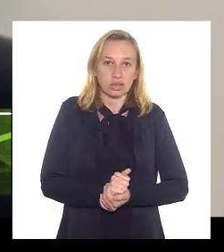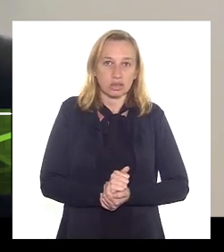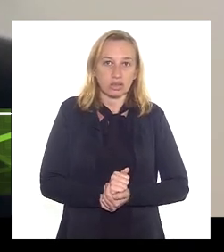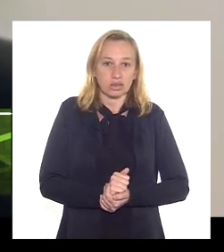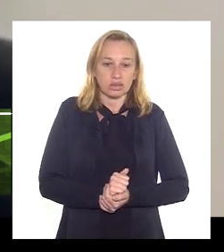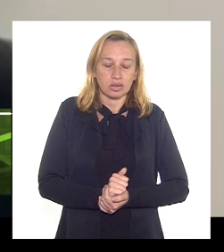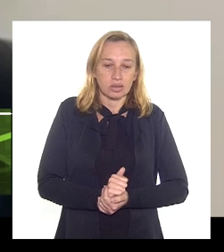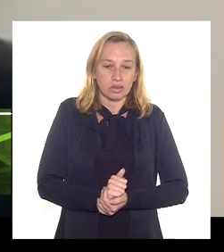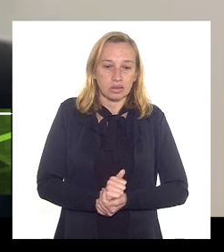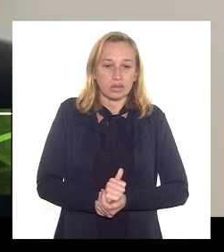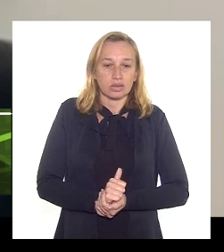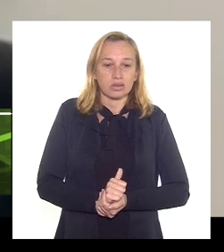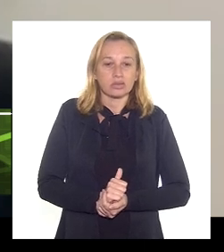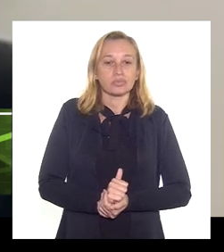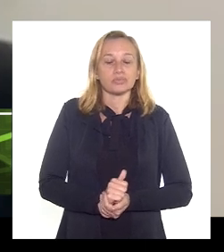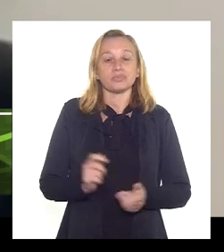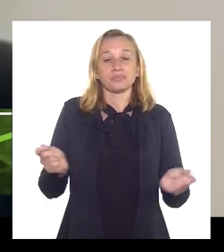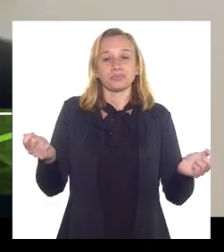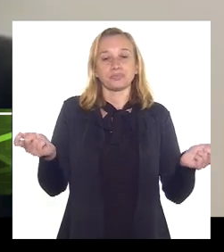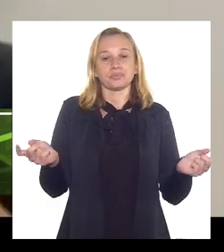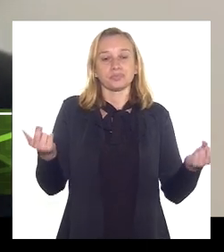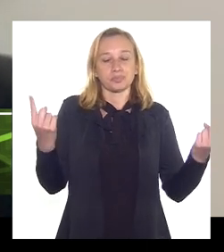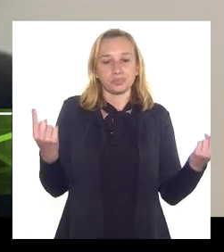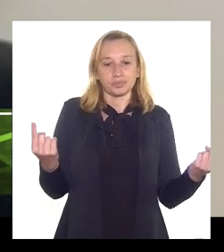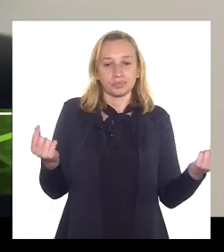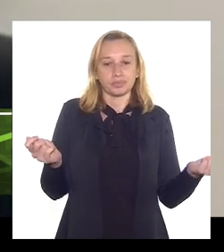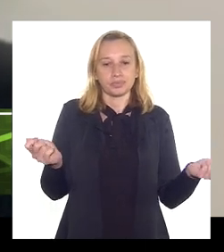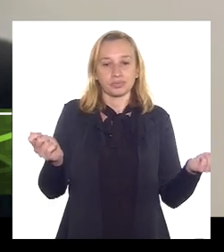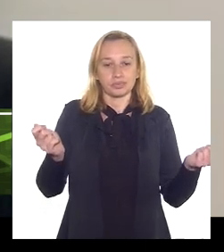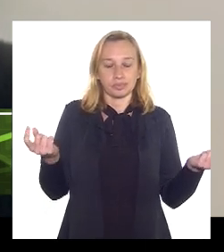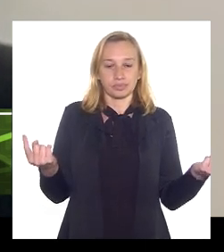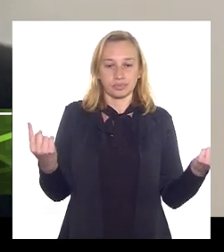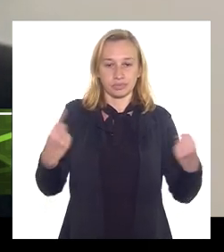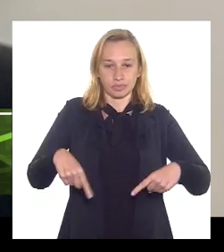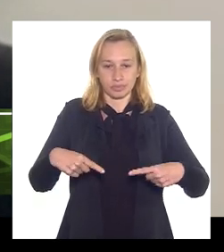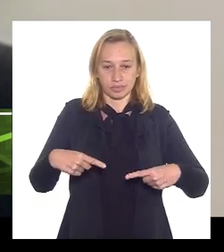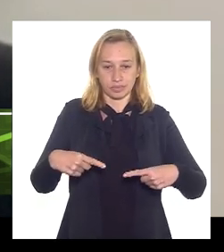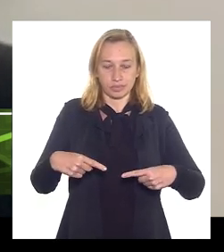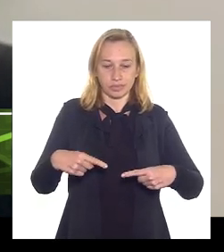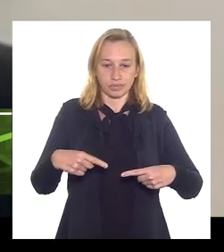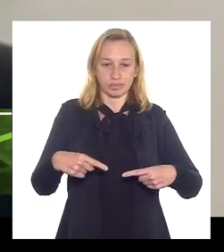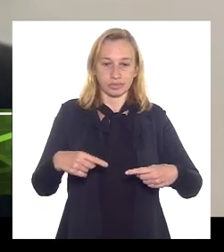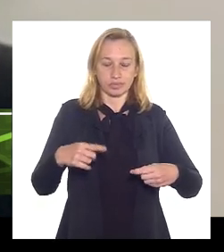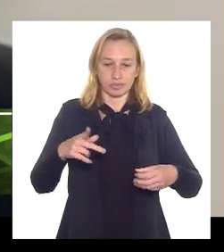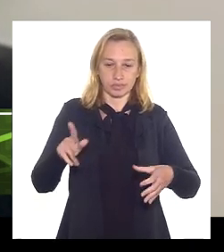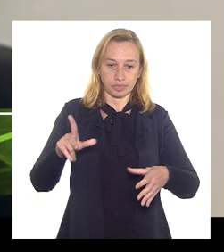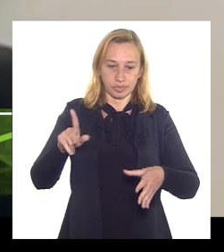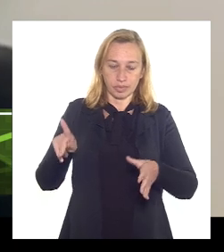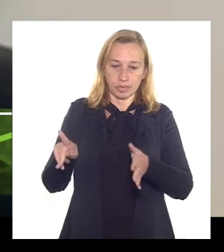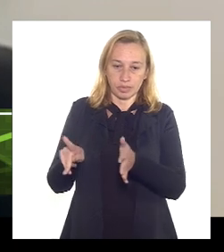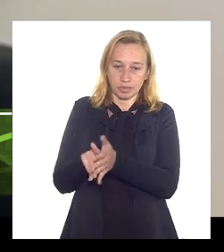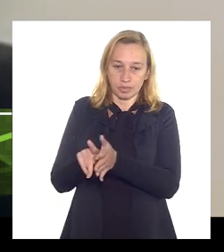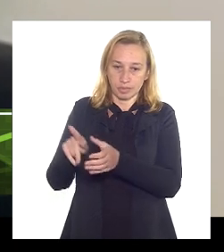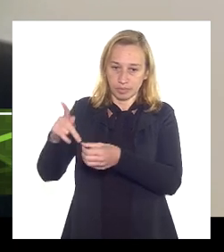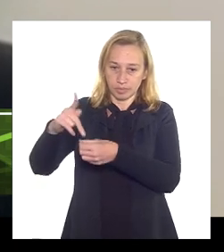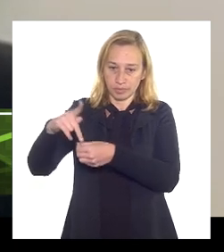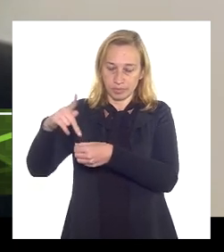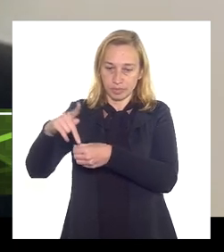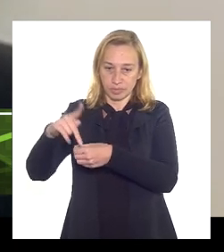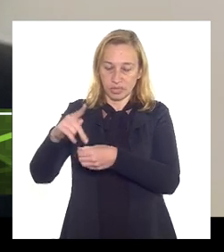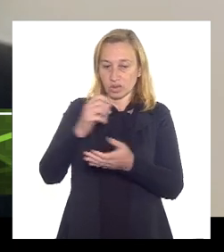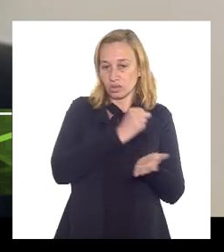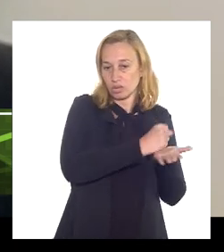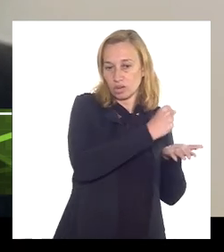essas termoelétricas existentes que vão competir, algumas são da Petrobras, elas têm os seus contratos de venda de energia finalizando ali em